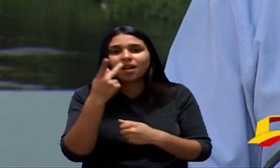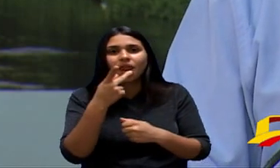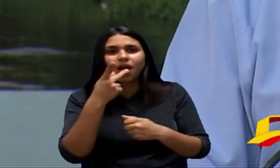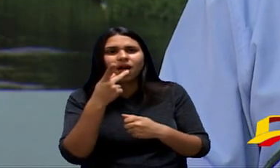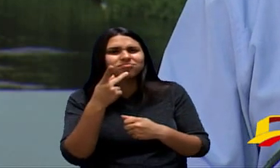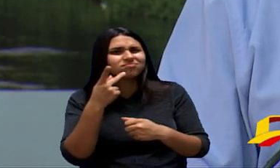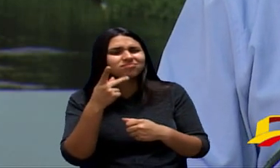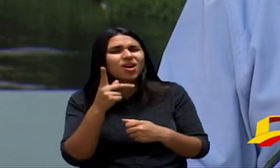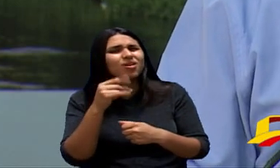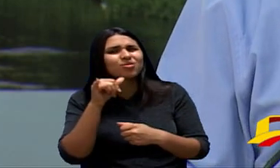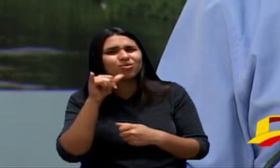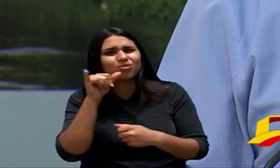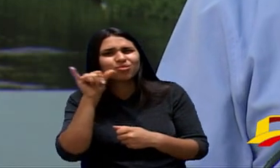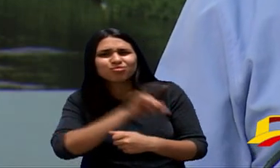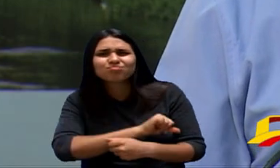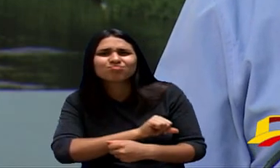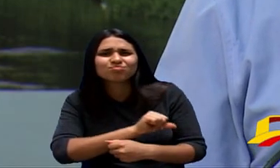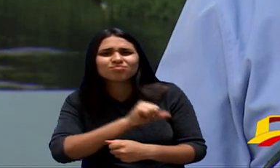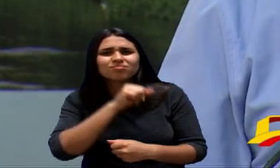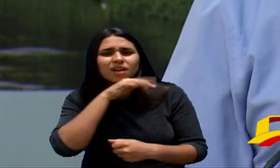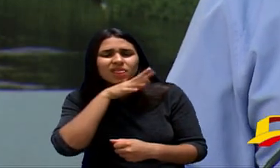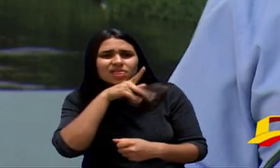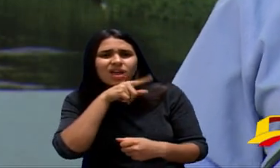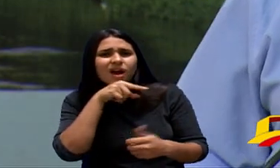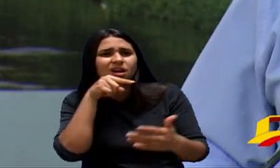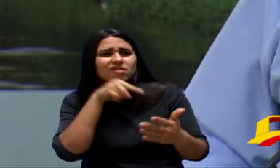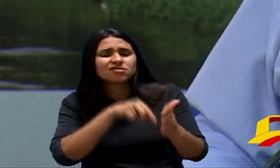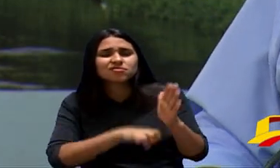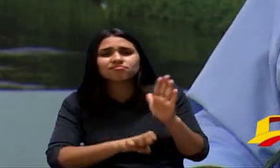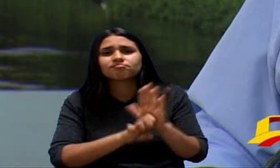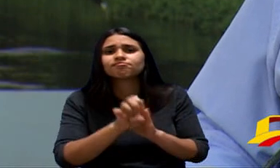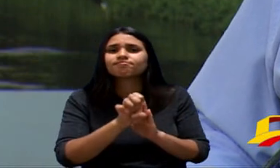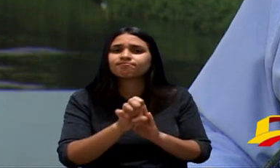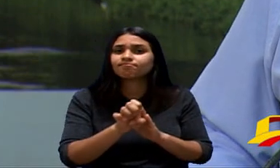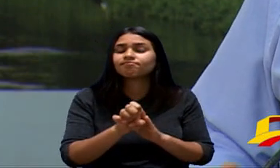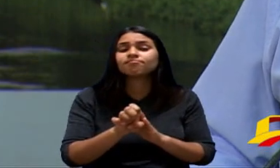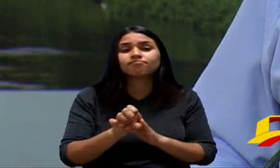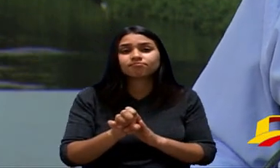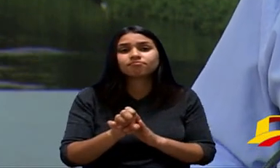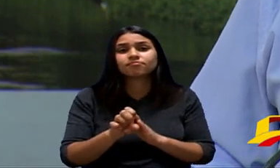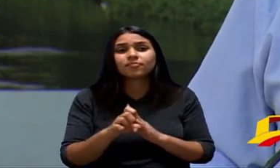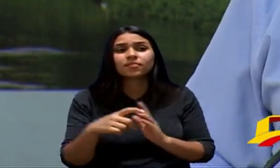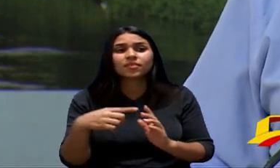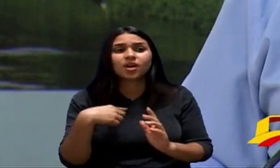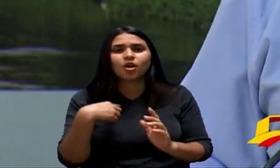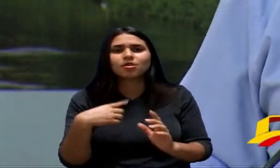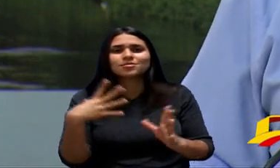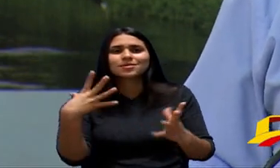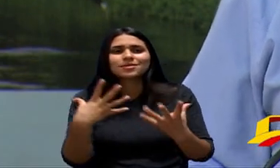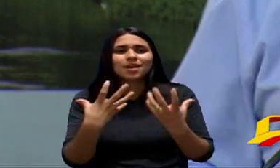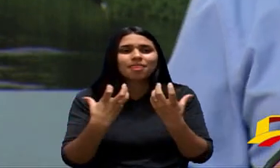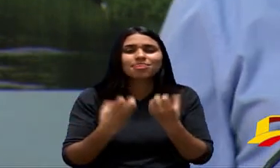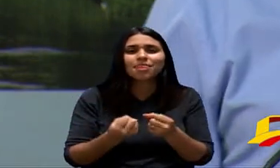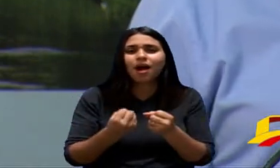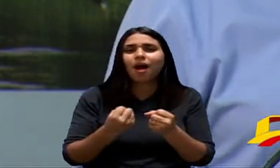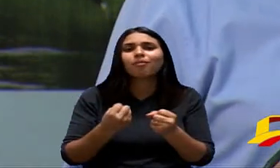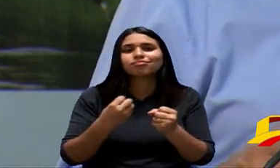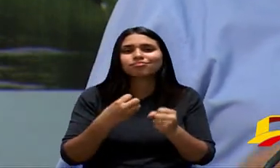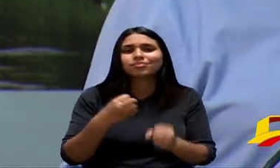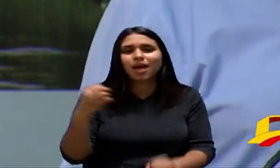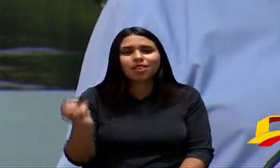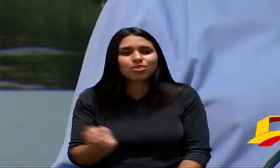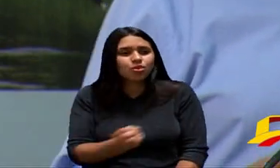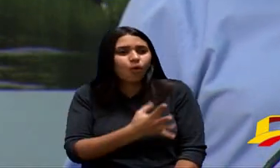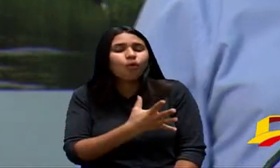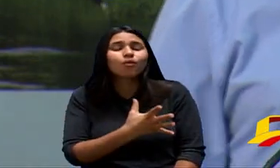Porque Alguém Vai Dizer Que Nós Somos Contra Deputado A Modernidade A Modernidade A